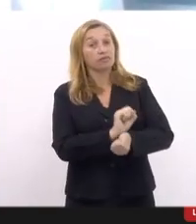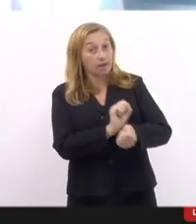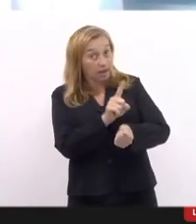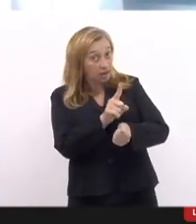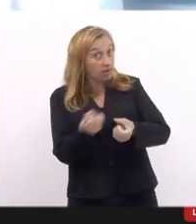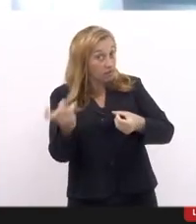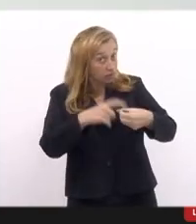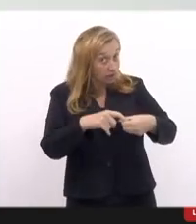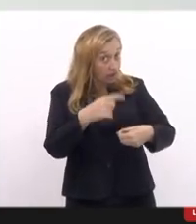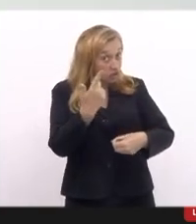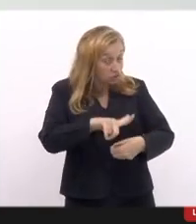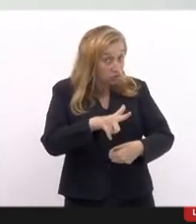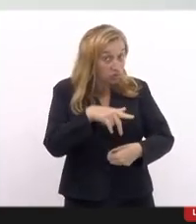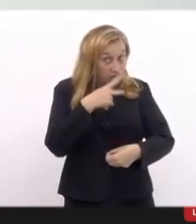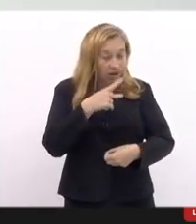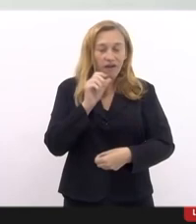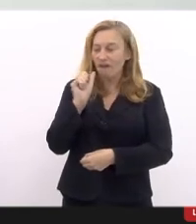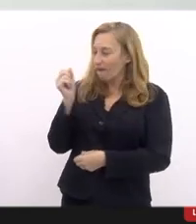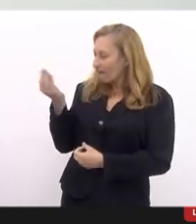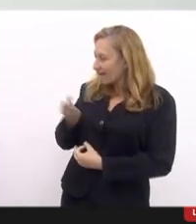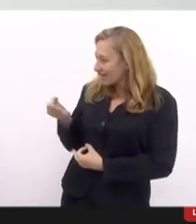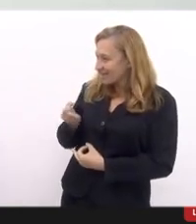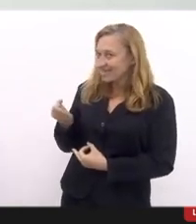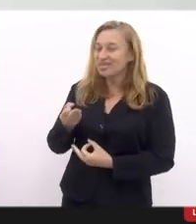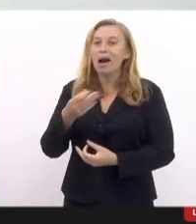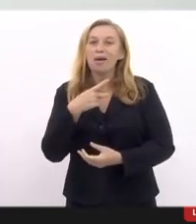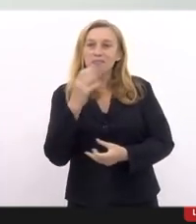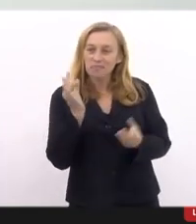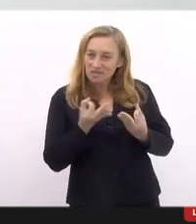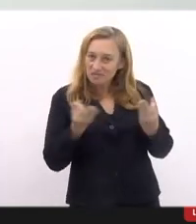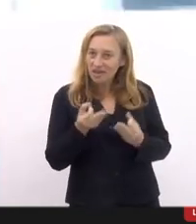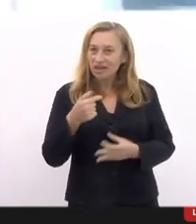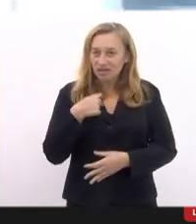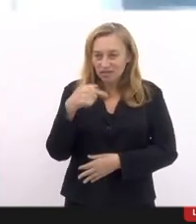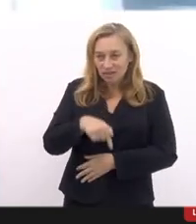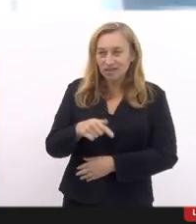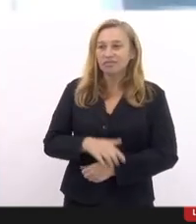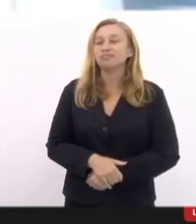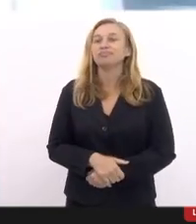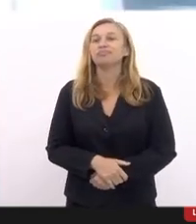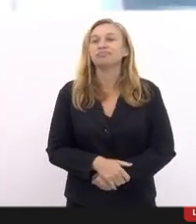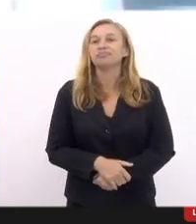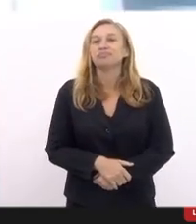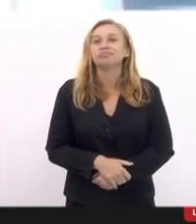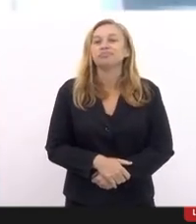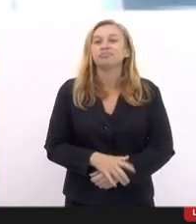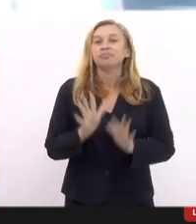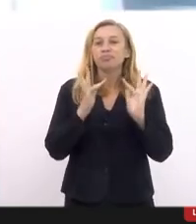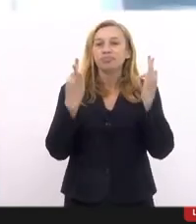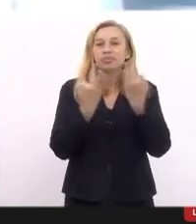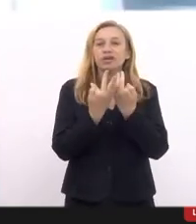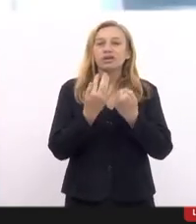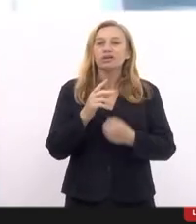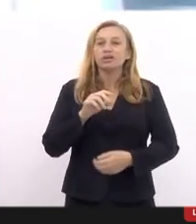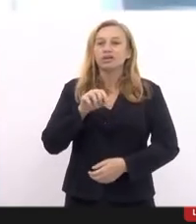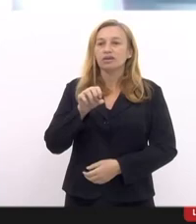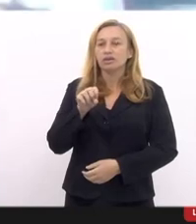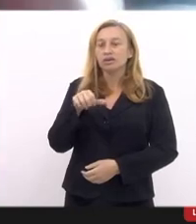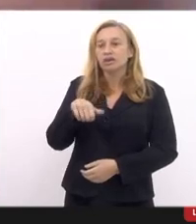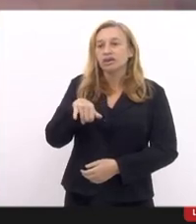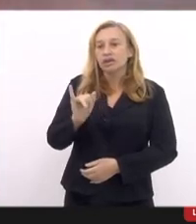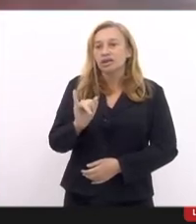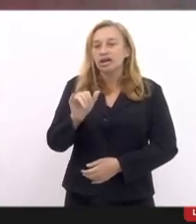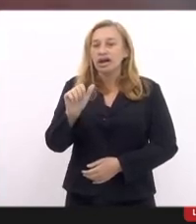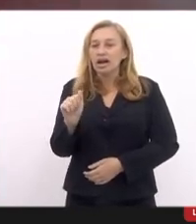voltar a falar consigo logo mais adiante. Não, estarei Estamos ainda esperando a família do Iago, mas